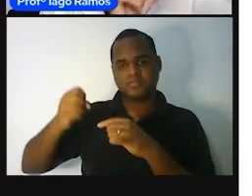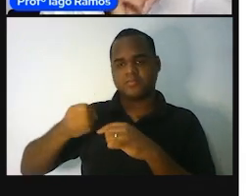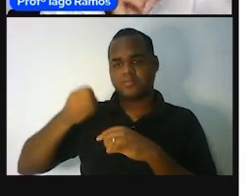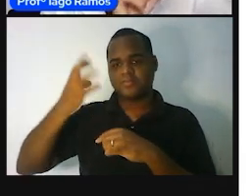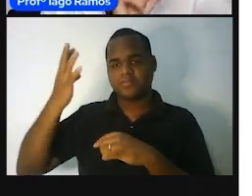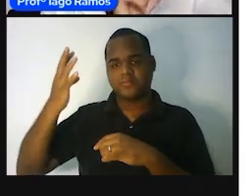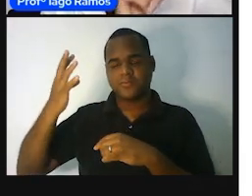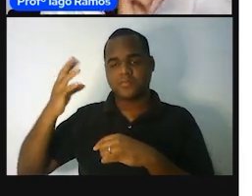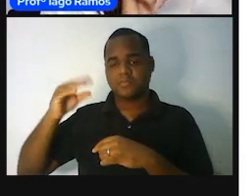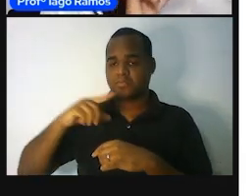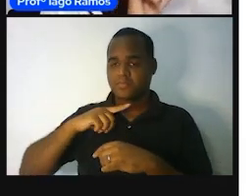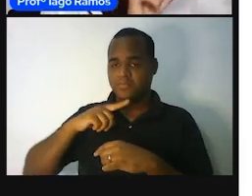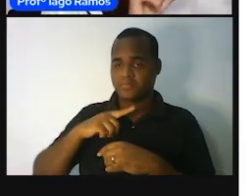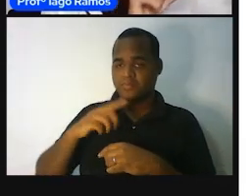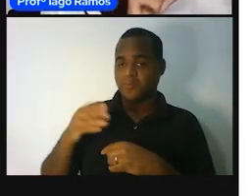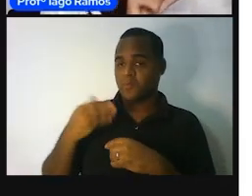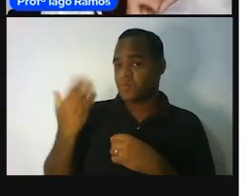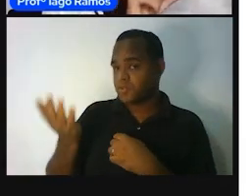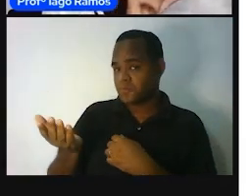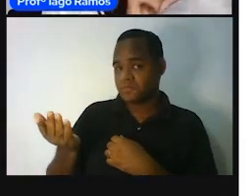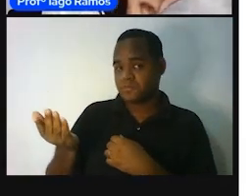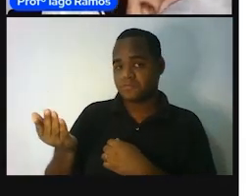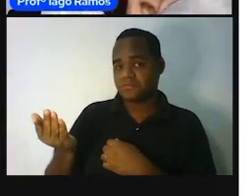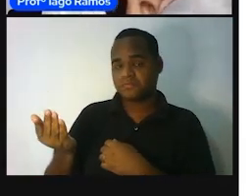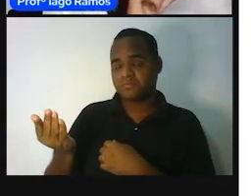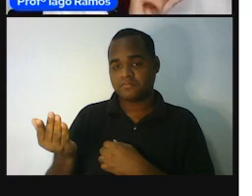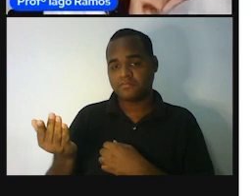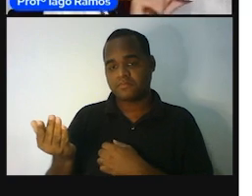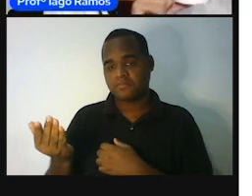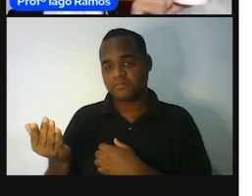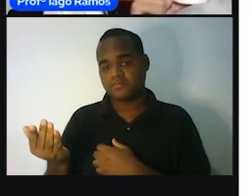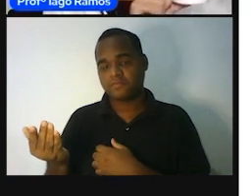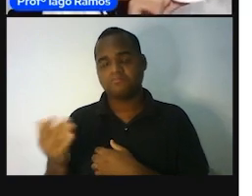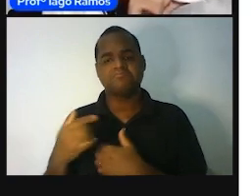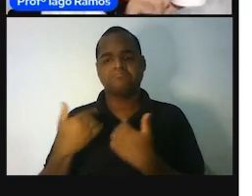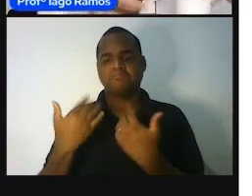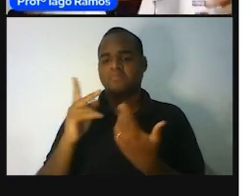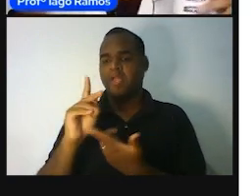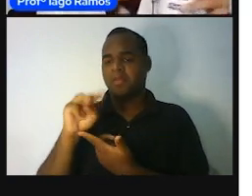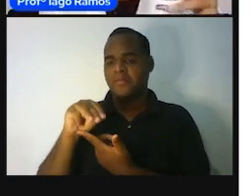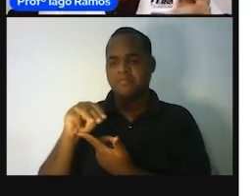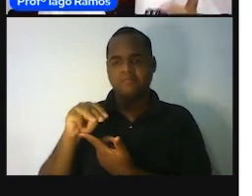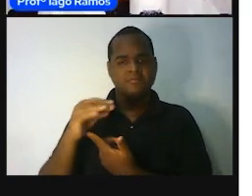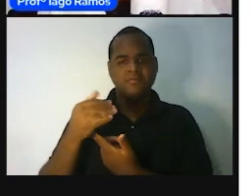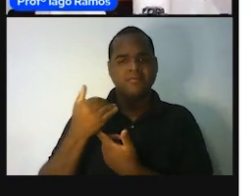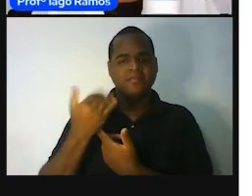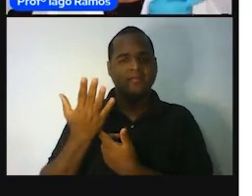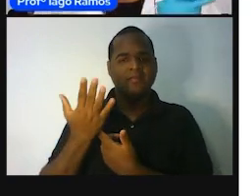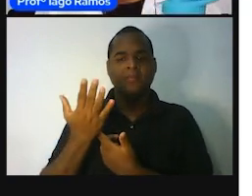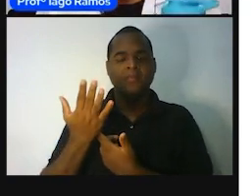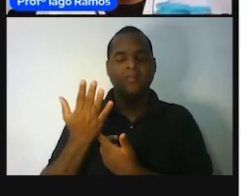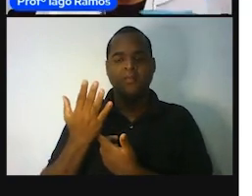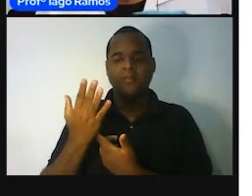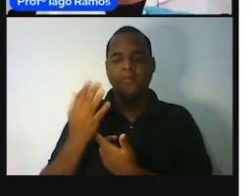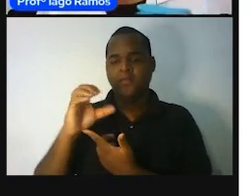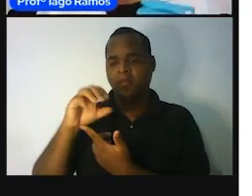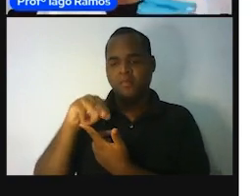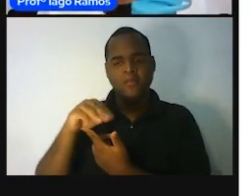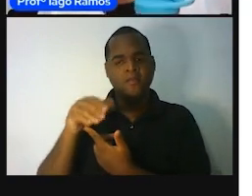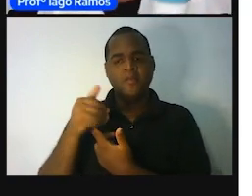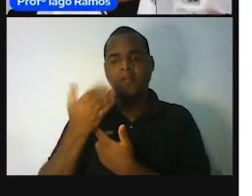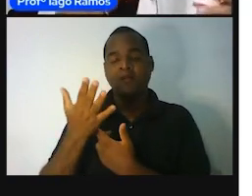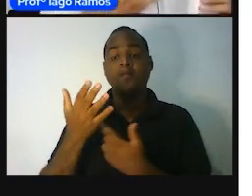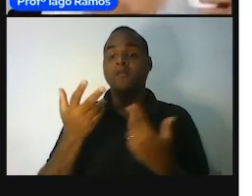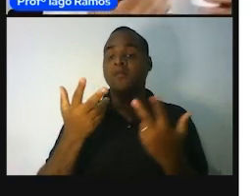método? É o centímetro? É o quilômetro? Então, começa a perceber as coisas que podem